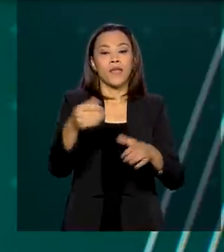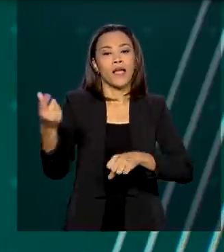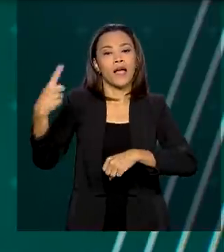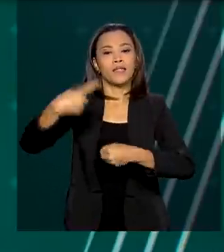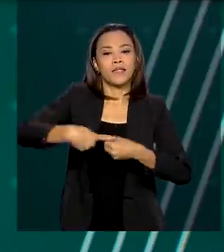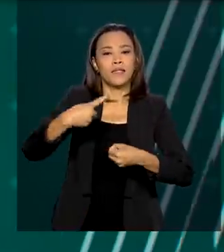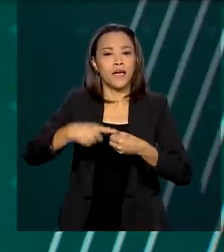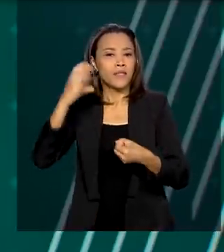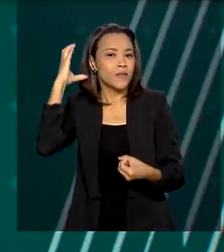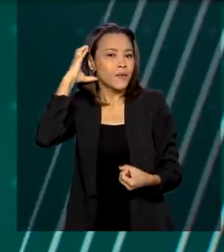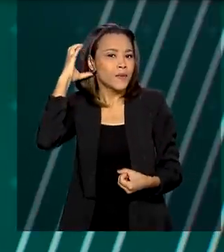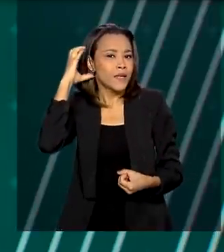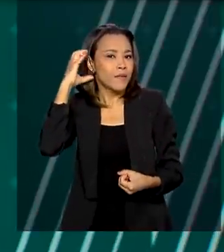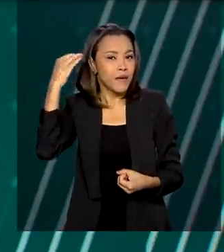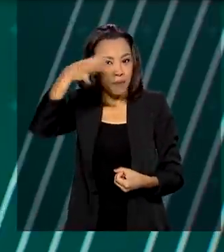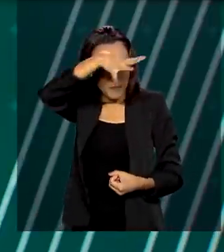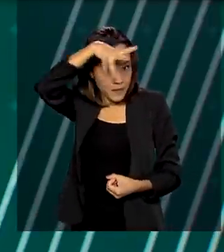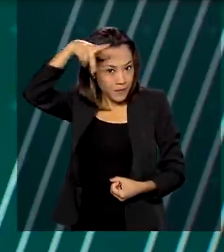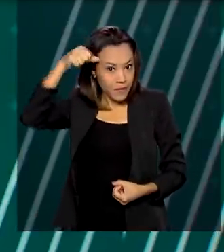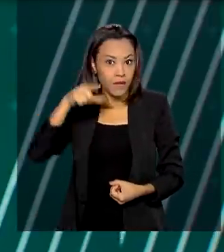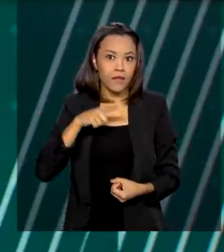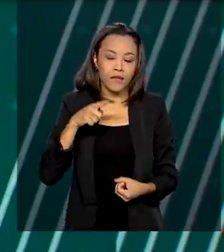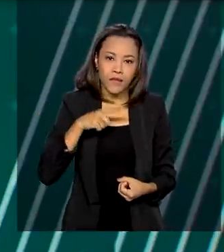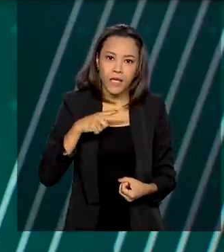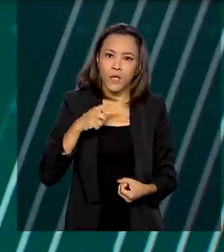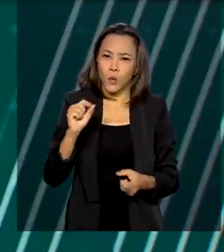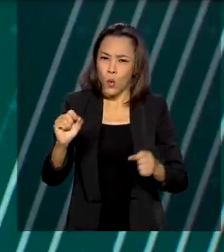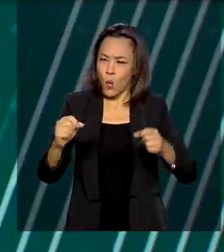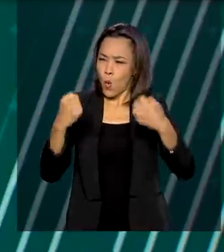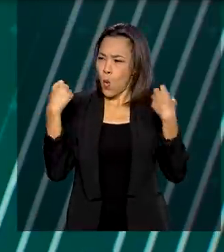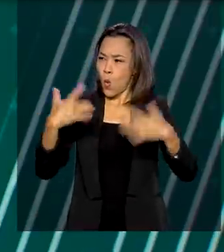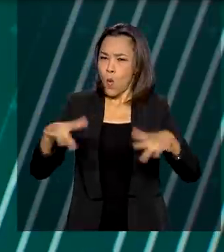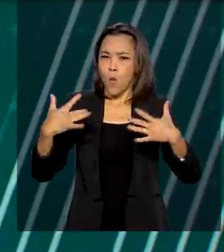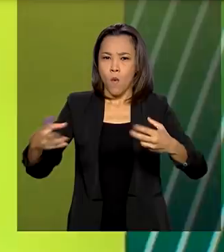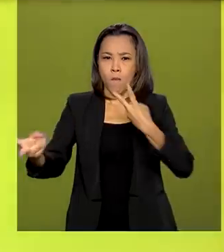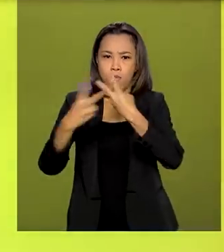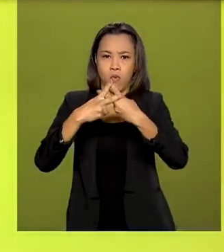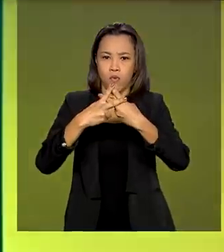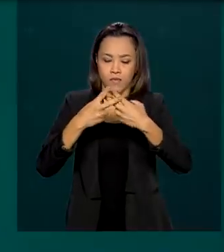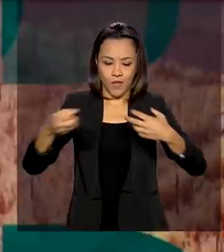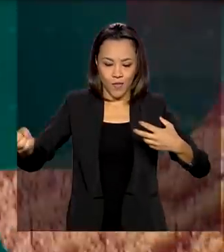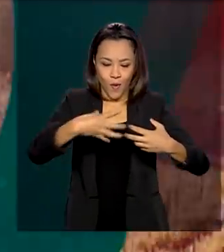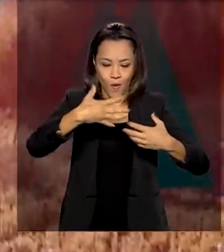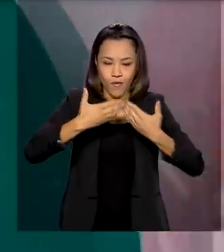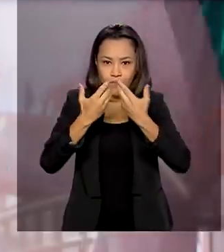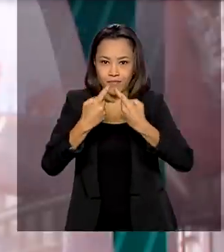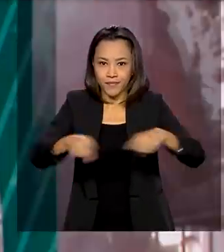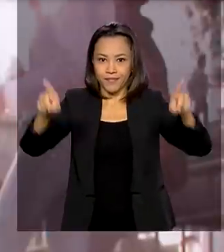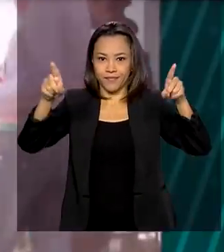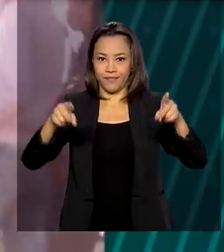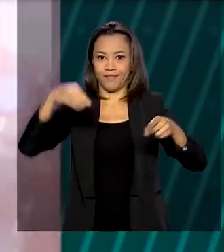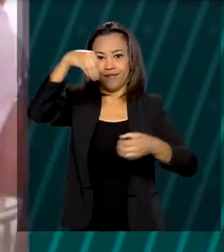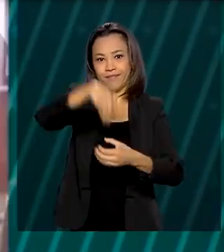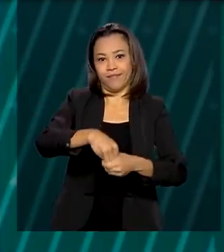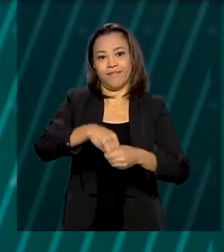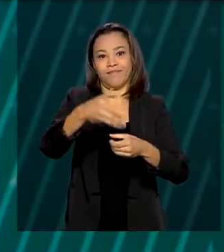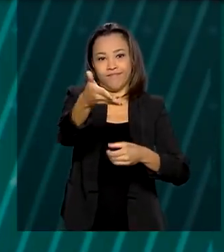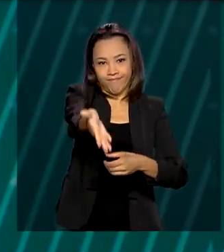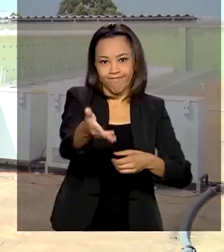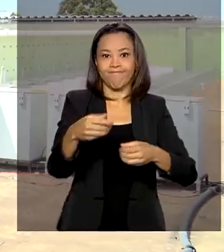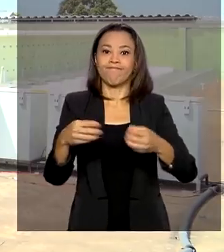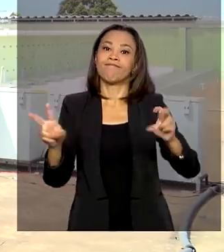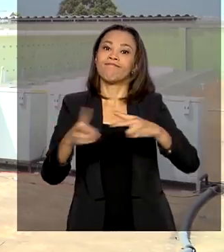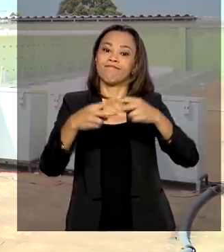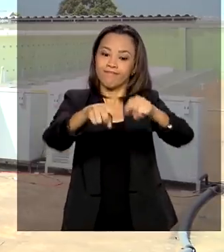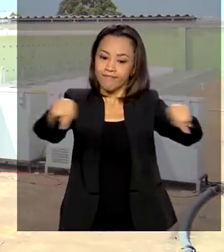Grosso, tem agora maior capacidade prisional com a inauguração de uma nova ala da Penitenciária Central do Estado. O